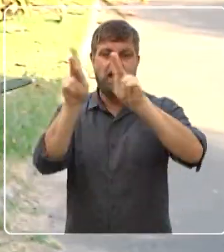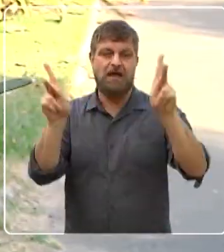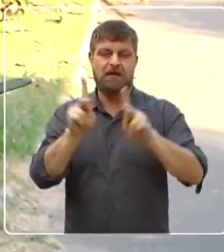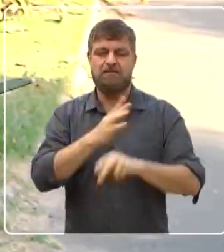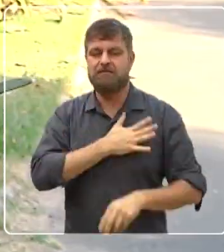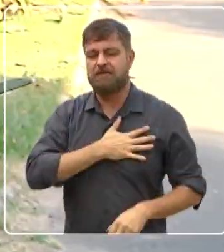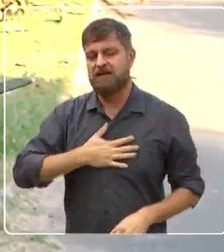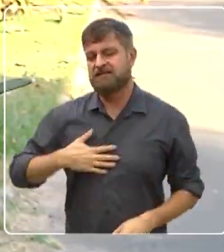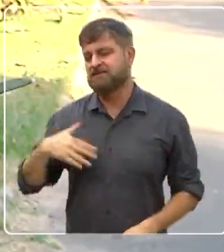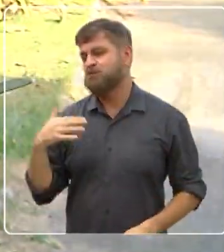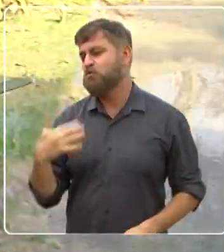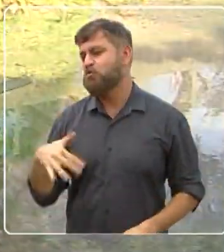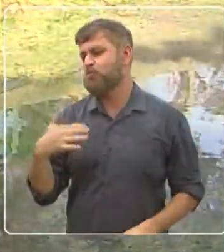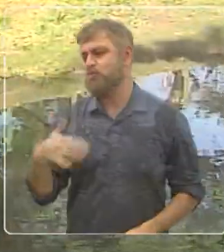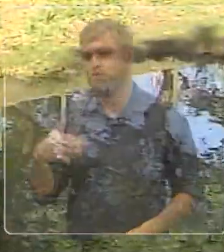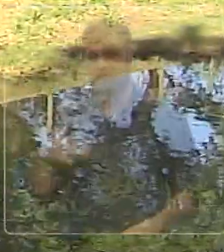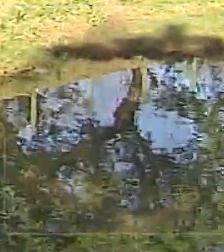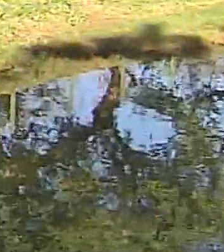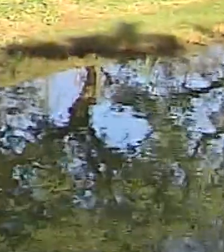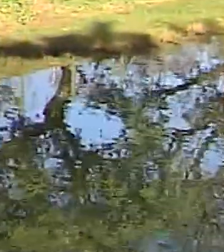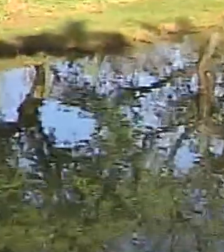tranquilidade desse lugar.